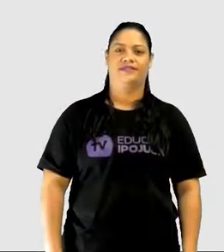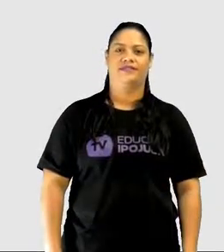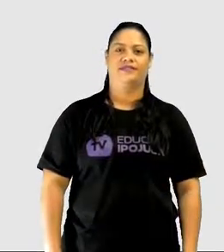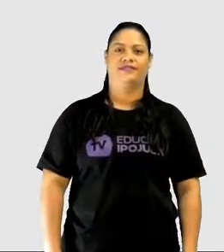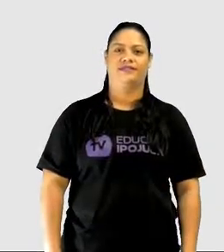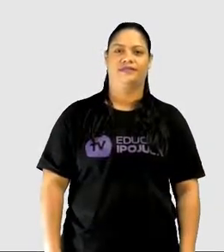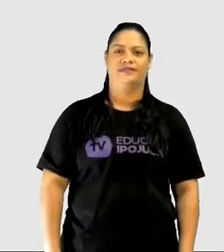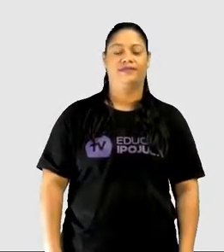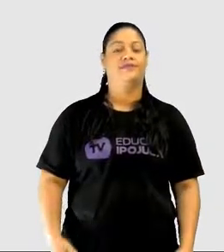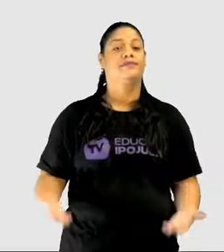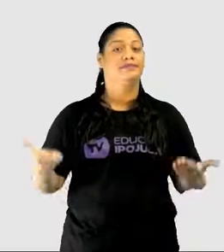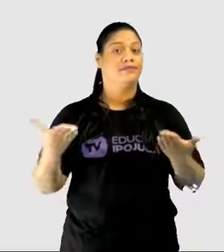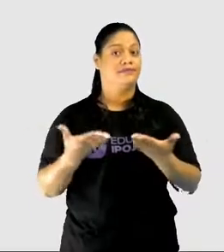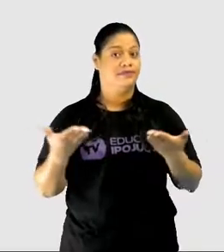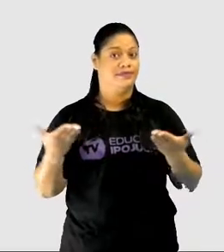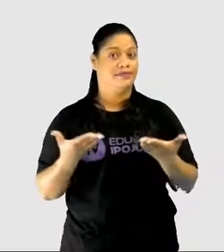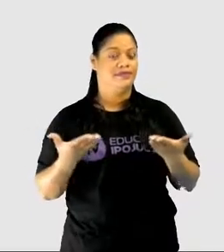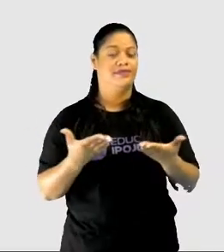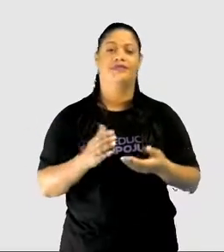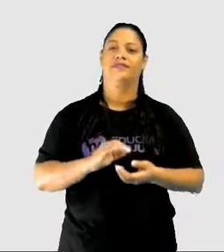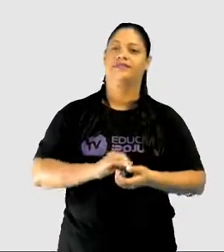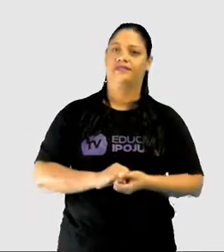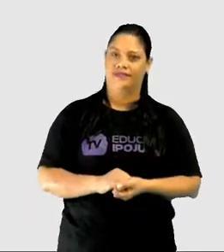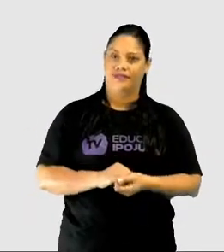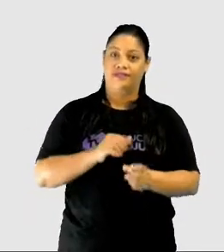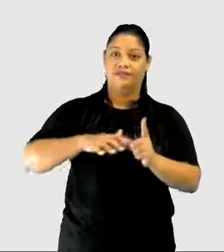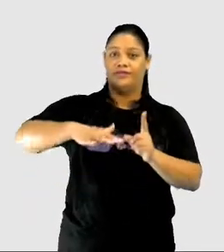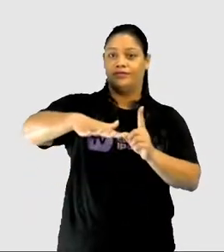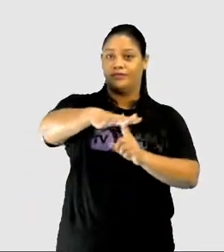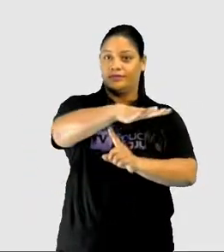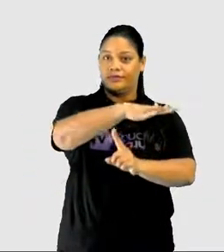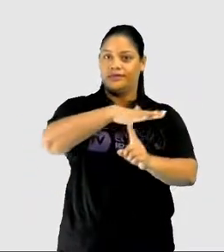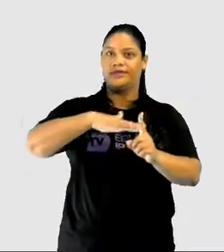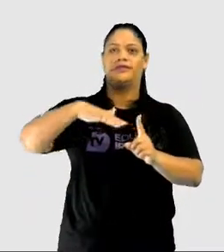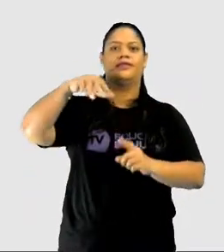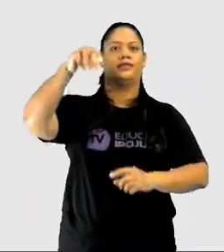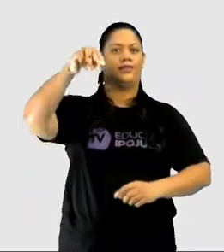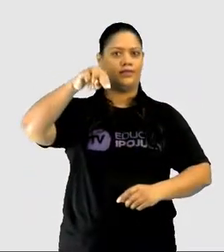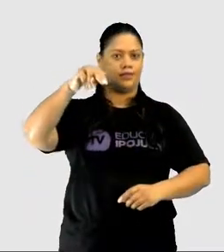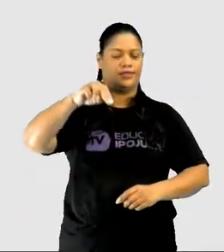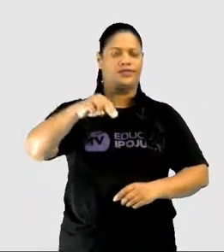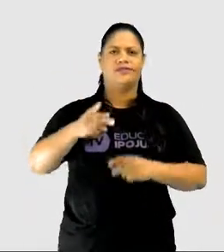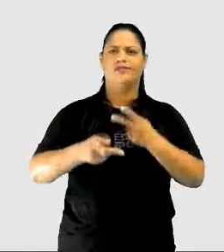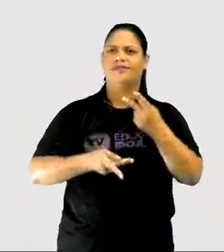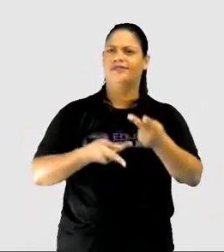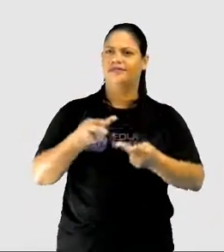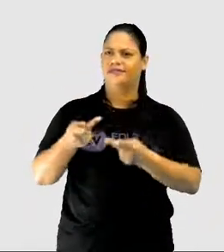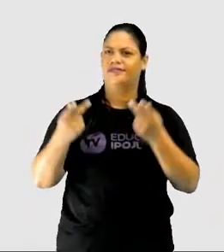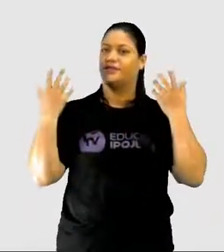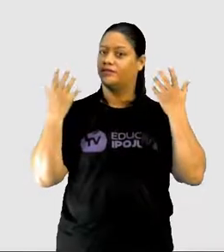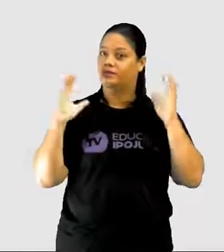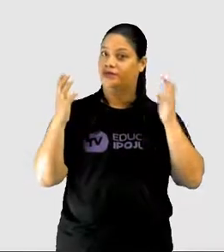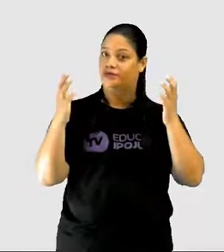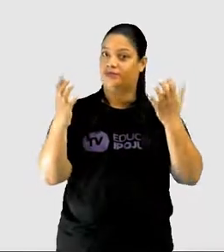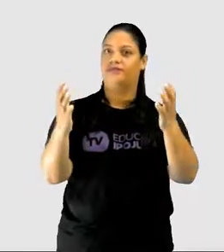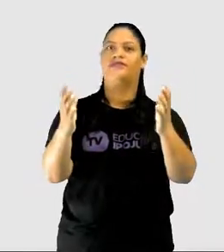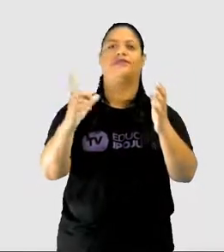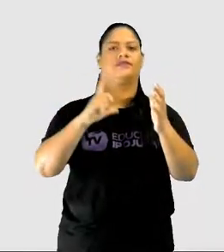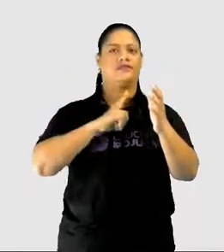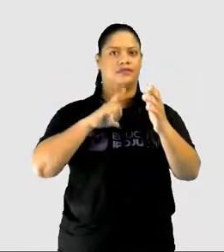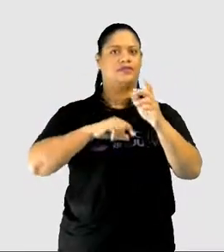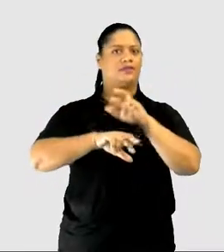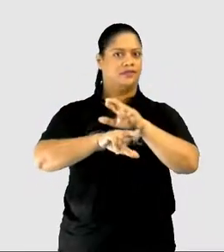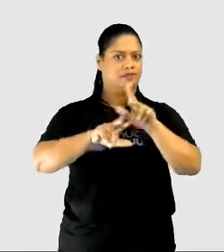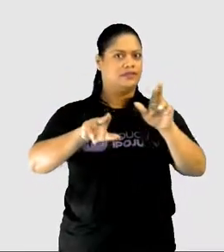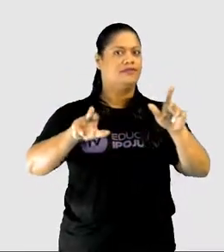Nós vamos falar agora de questões ambientais da região norte. Quando a gente fala de floresta amazônica, a gente tem várias